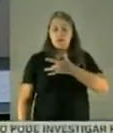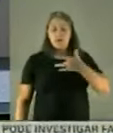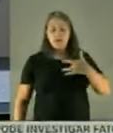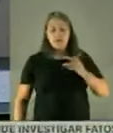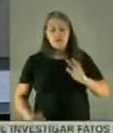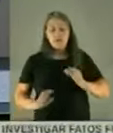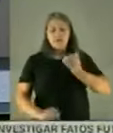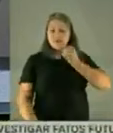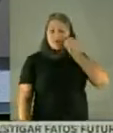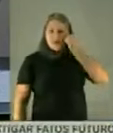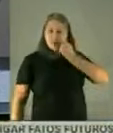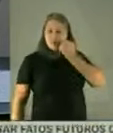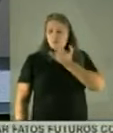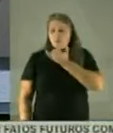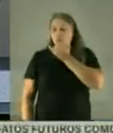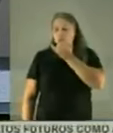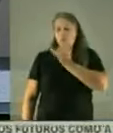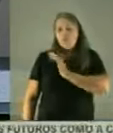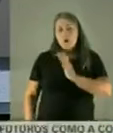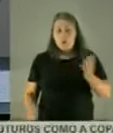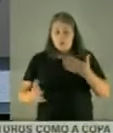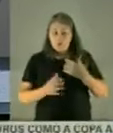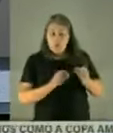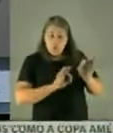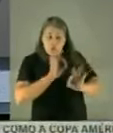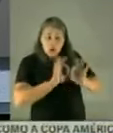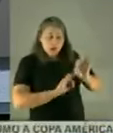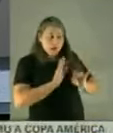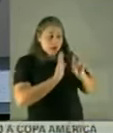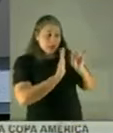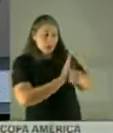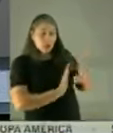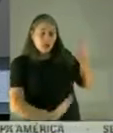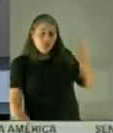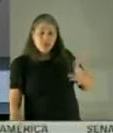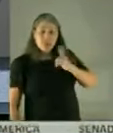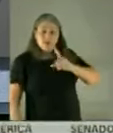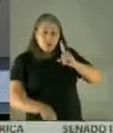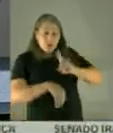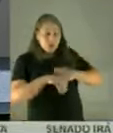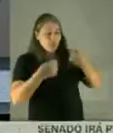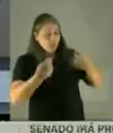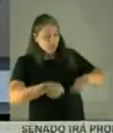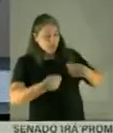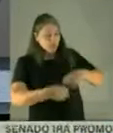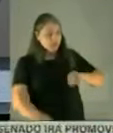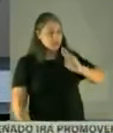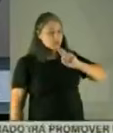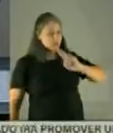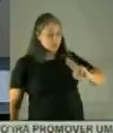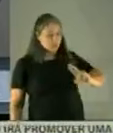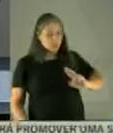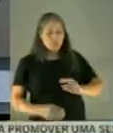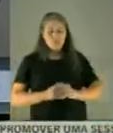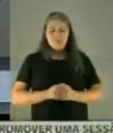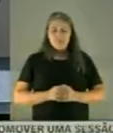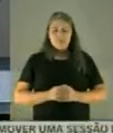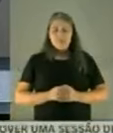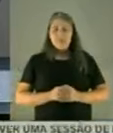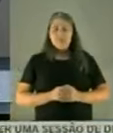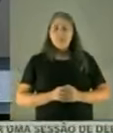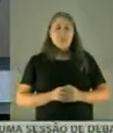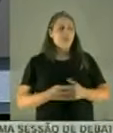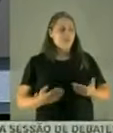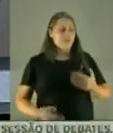desculpe. Estou formulando a pergunta, por favor, a senhora vai ter o tempo que precisar para responder. Usado